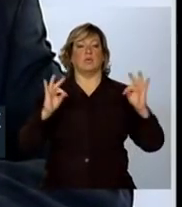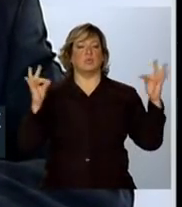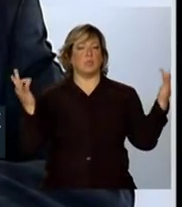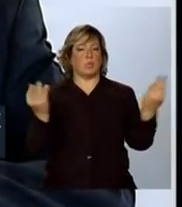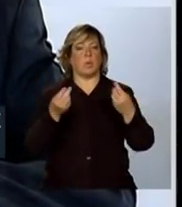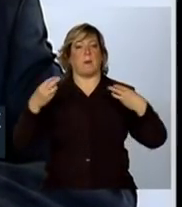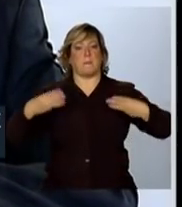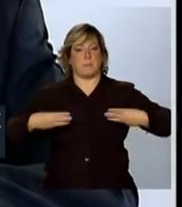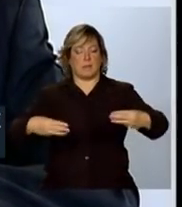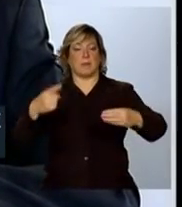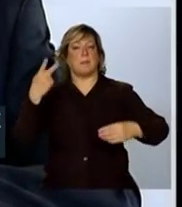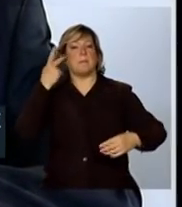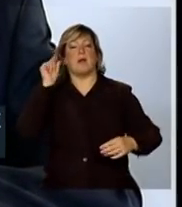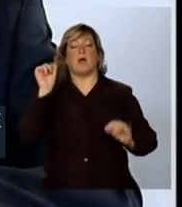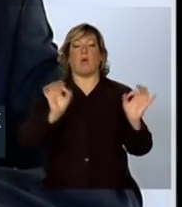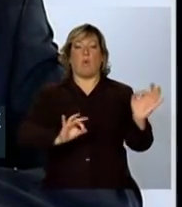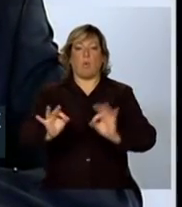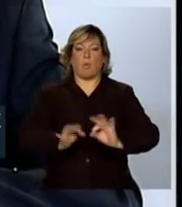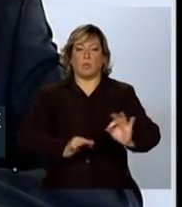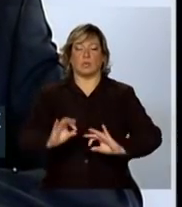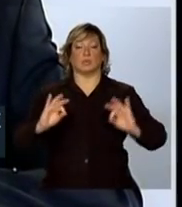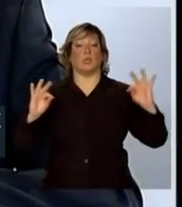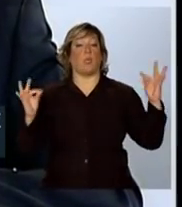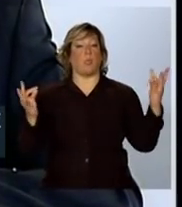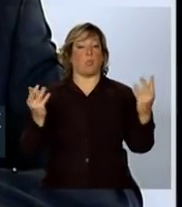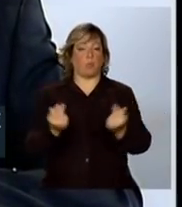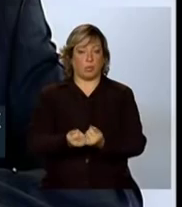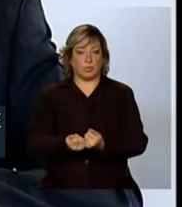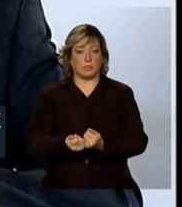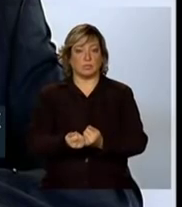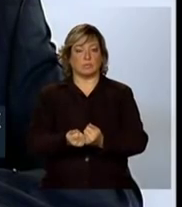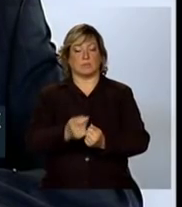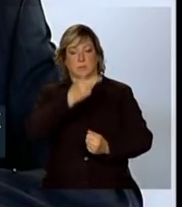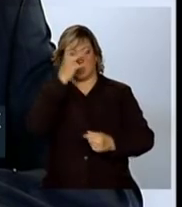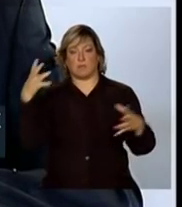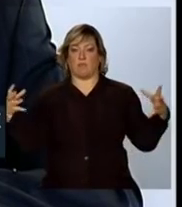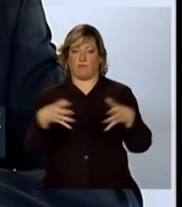para que coordenem a todos os atores,